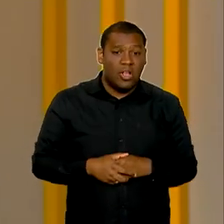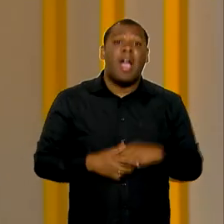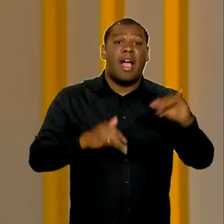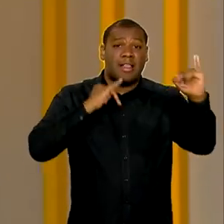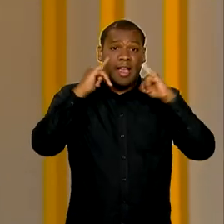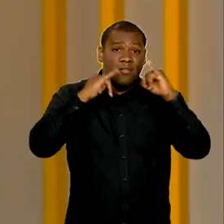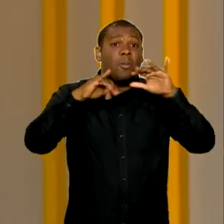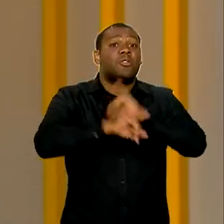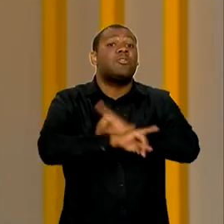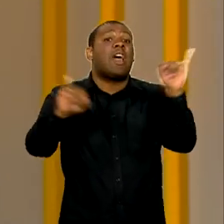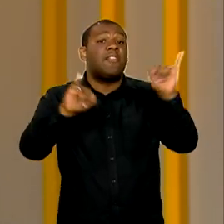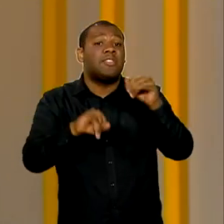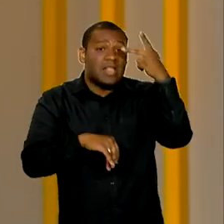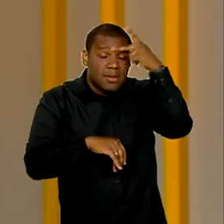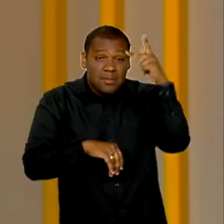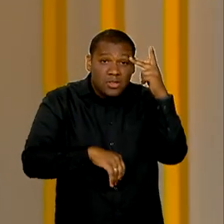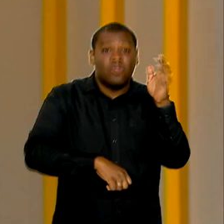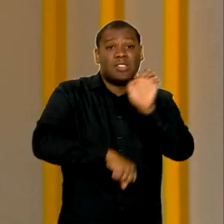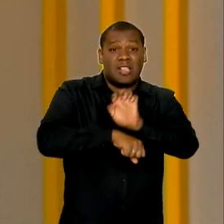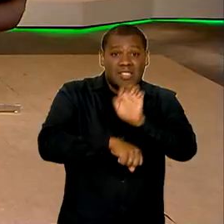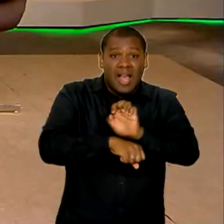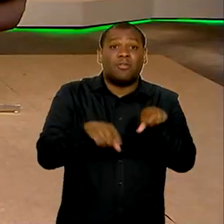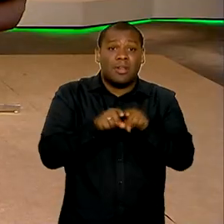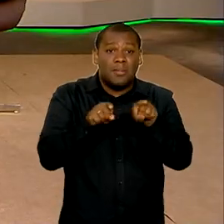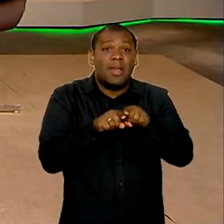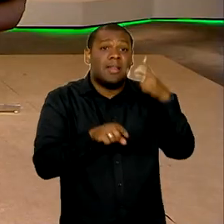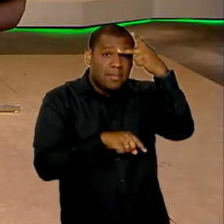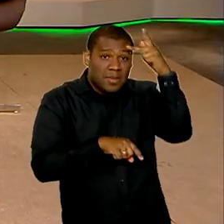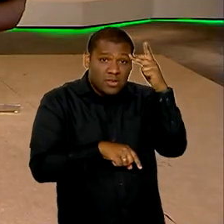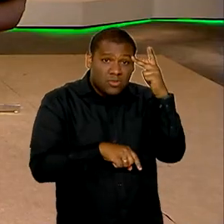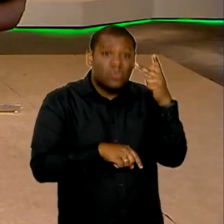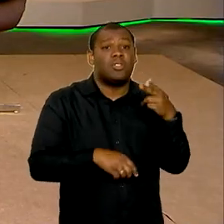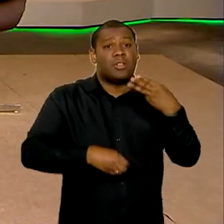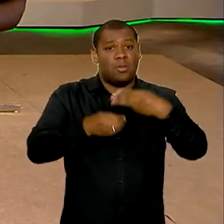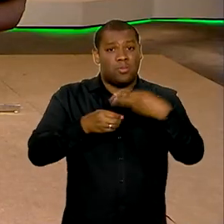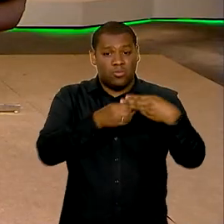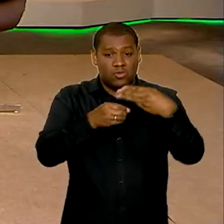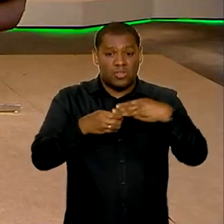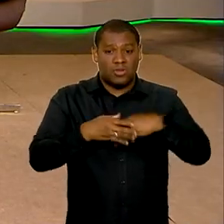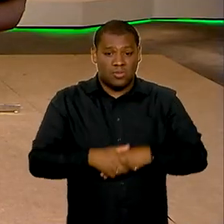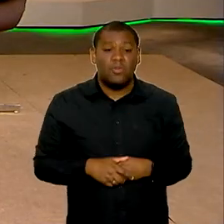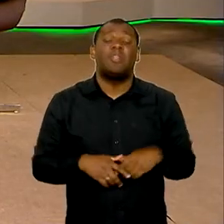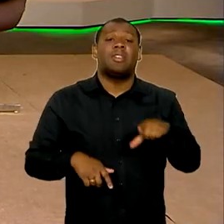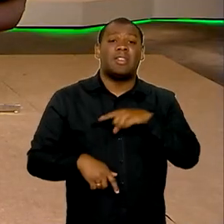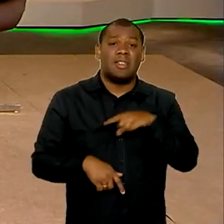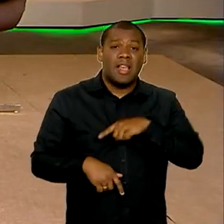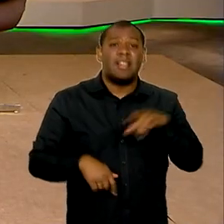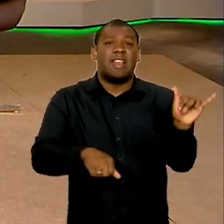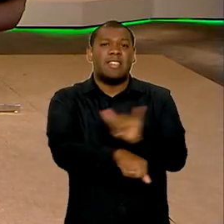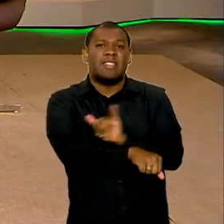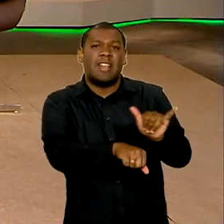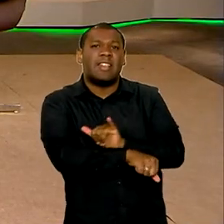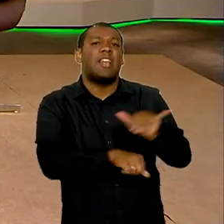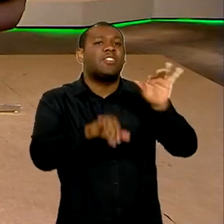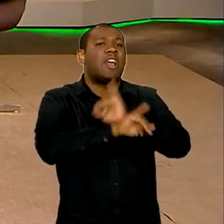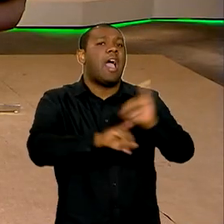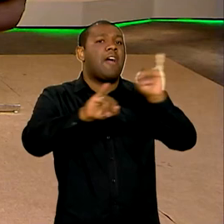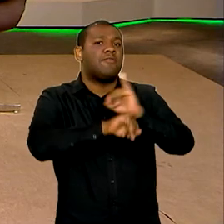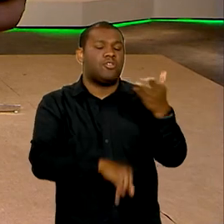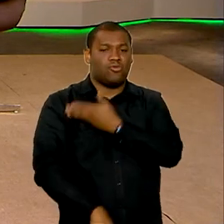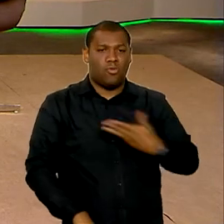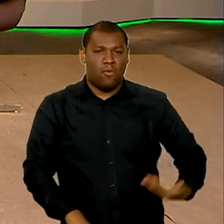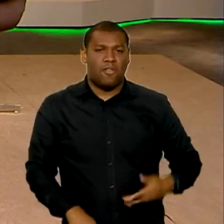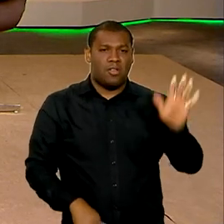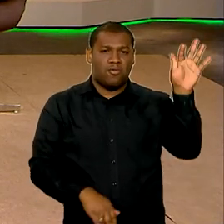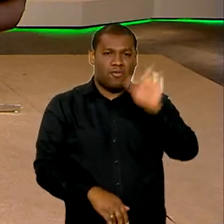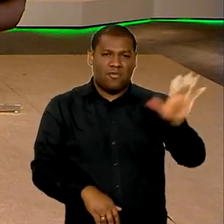essa informação para o Estado, para os municípios, permitir, através das plataformas de alerta do governo federal, que essas mensagens